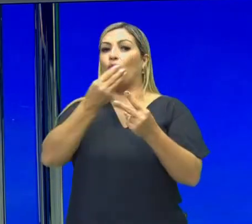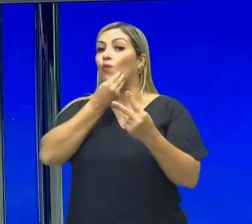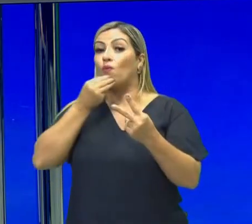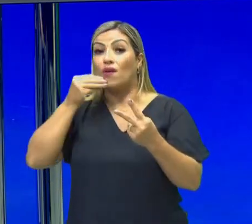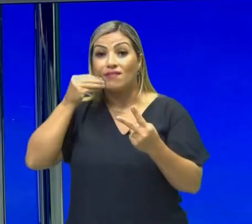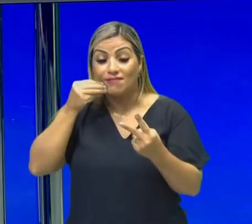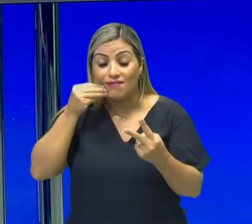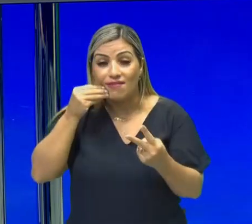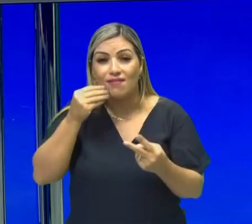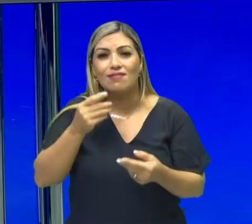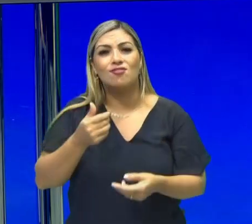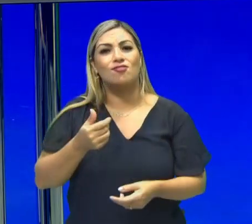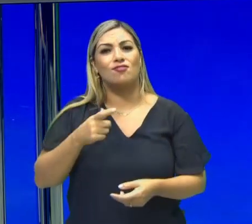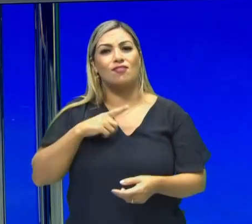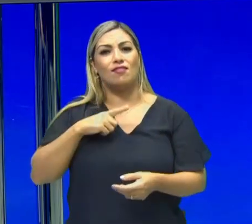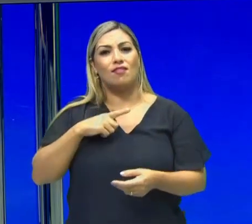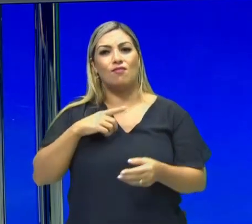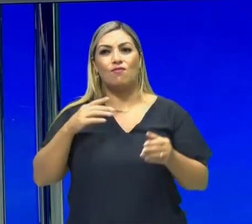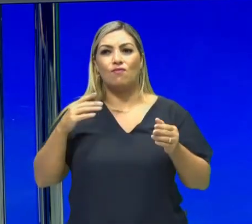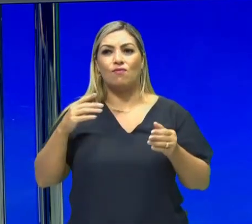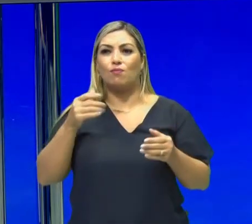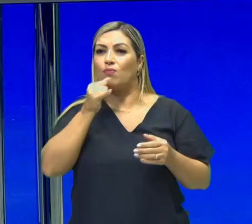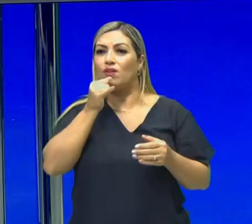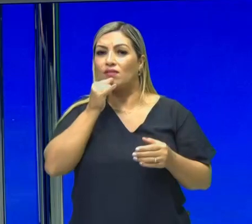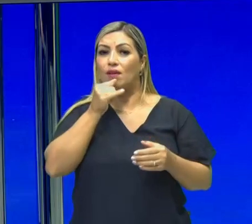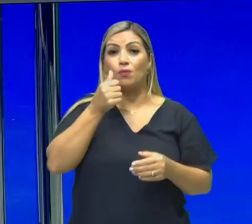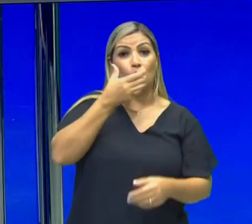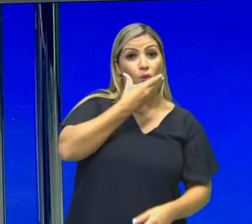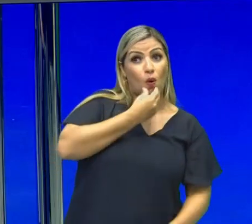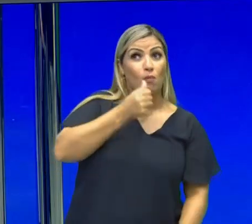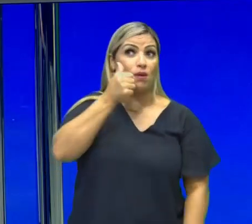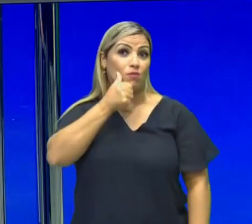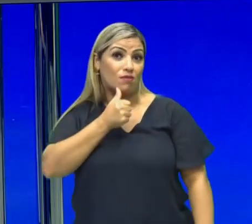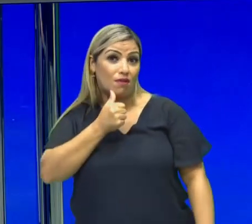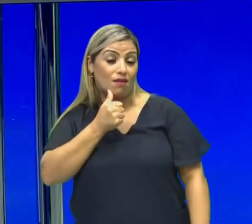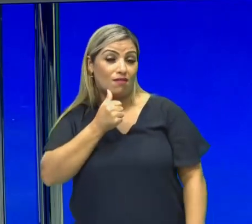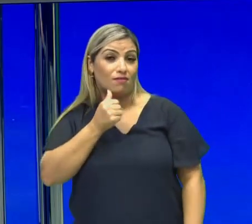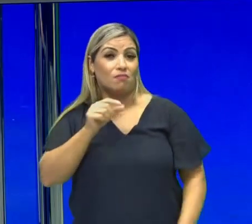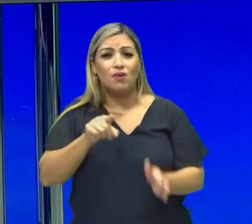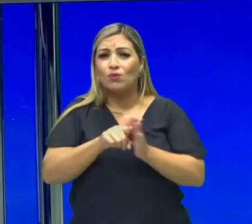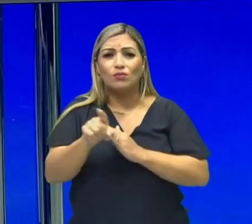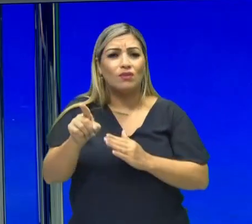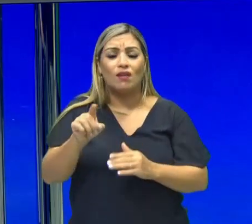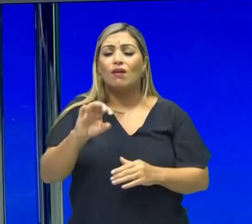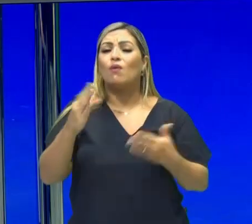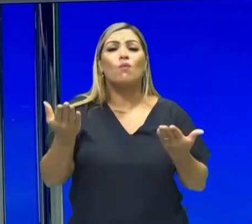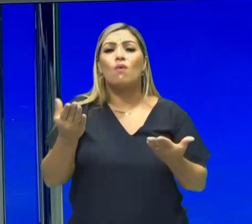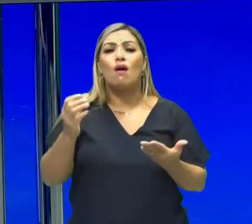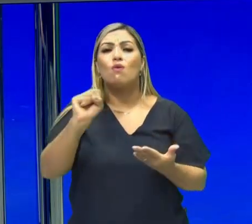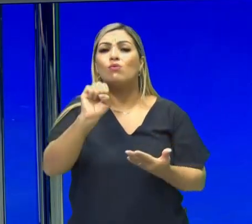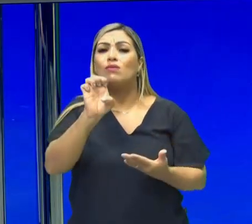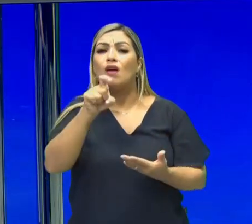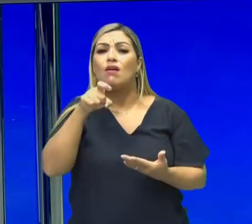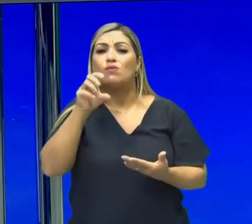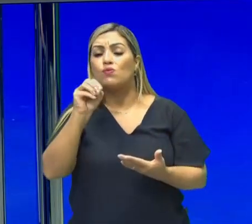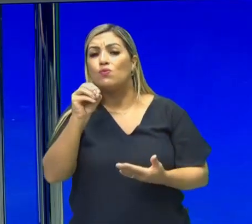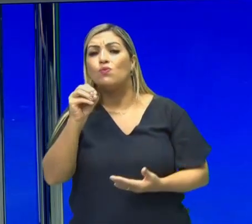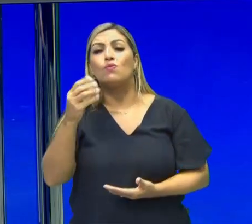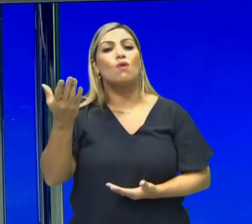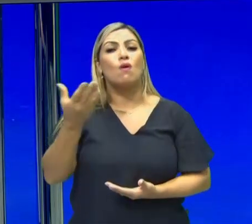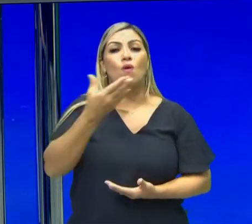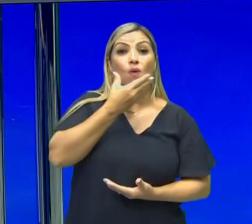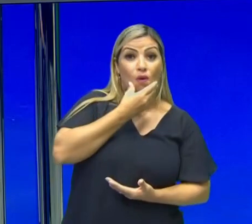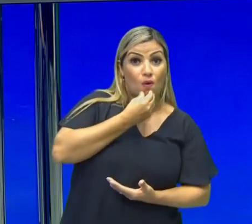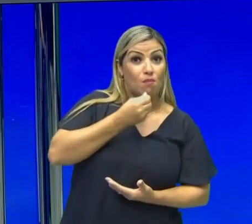uma premissa de seguir. Sexo, masculino e feminino. Se você perguntar para uma pessoa o sexo, ele vai ter que falar masculino